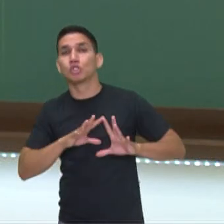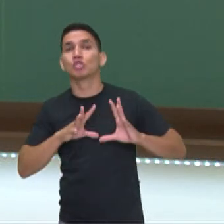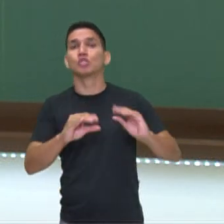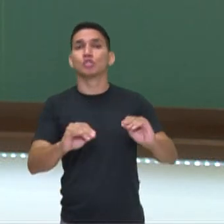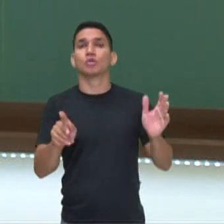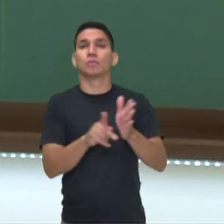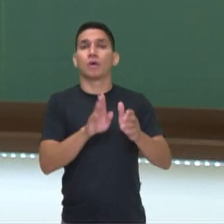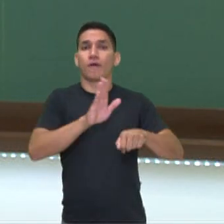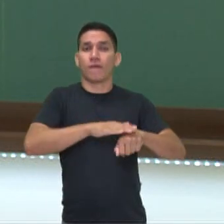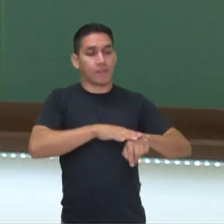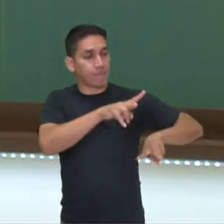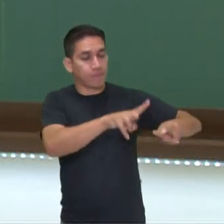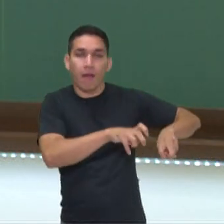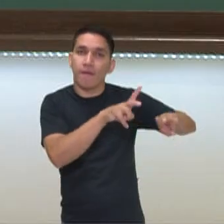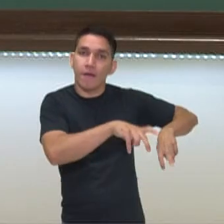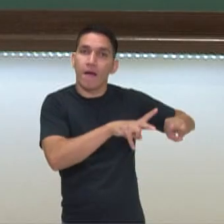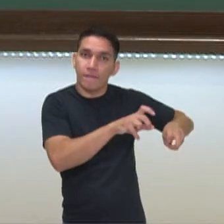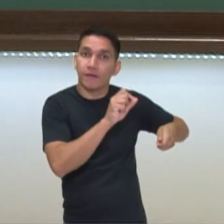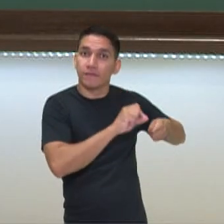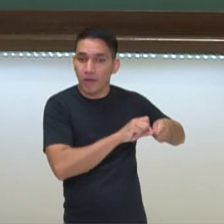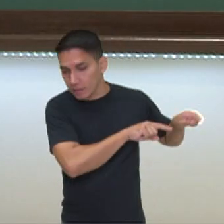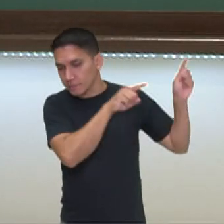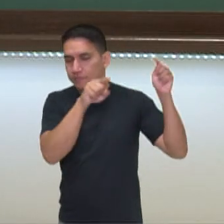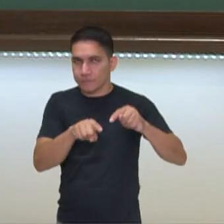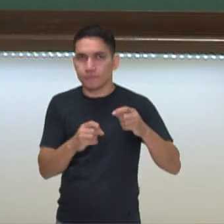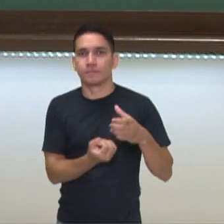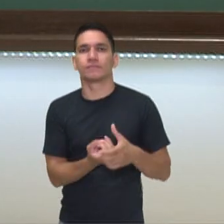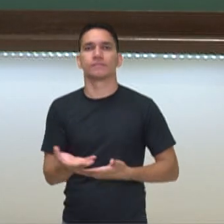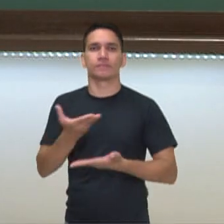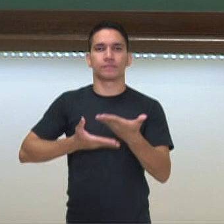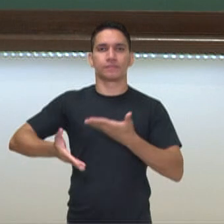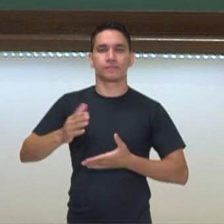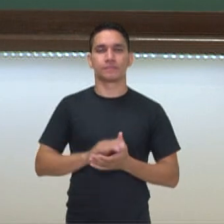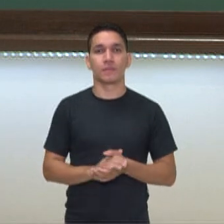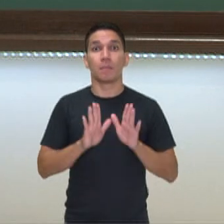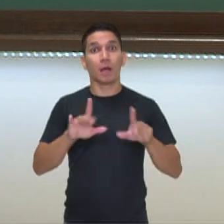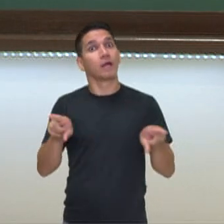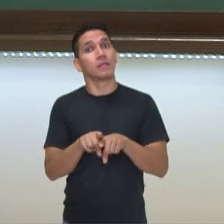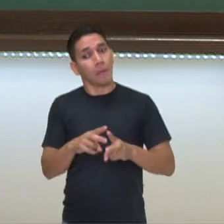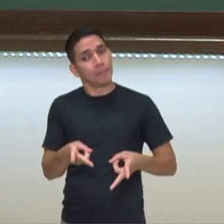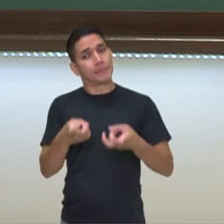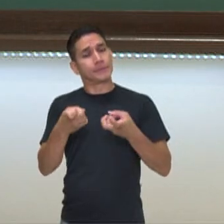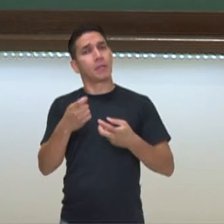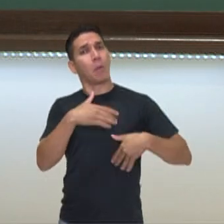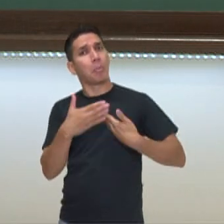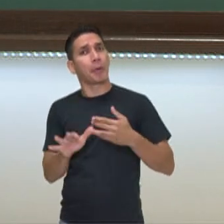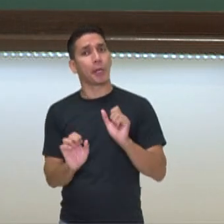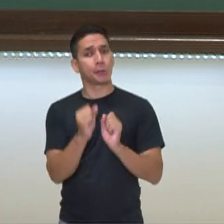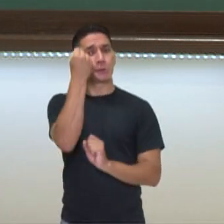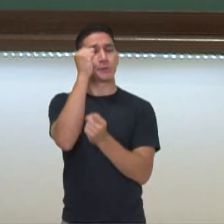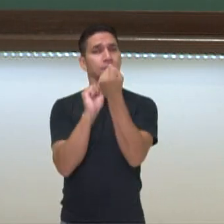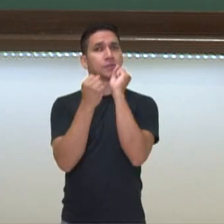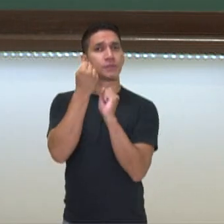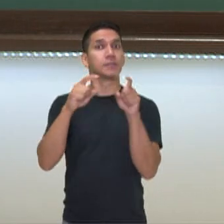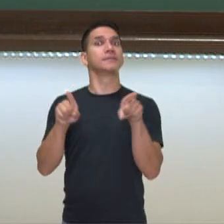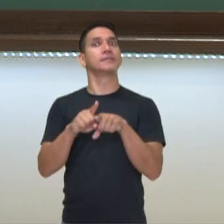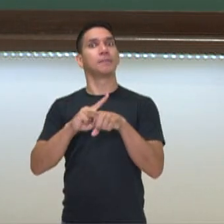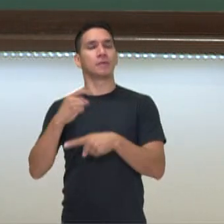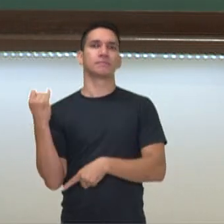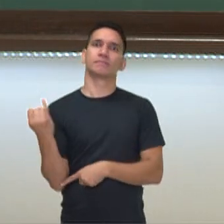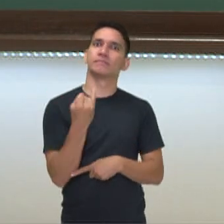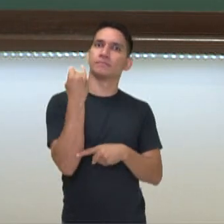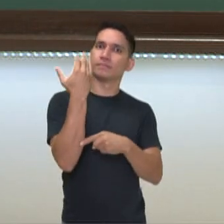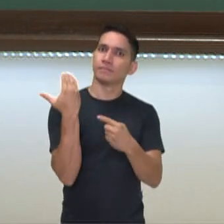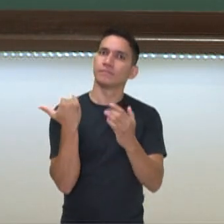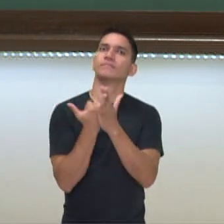produzidas nas áreas rurais. Mas também percebe-se que o processo de industrialização também desempenha um papel fundamental no